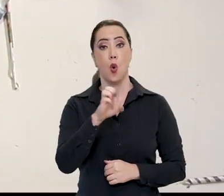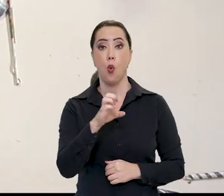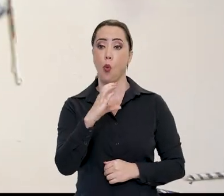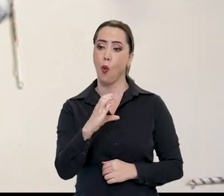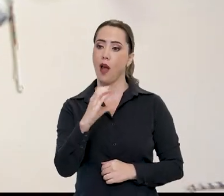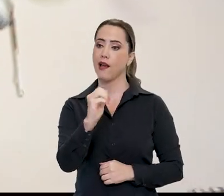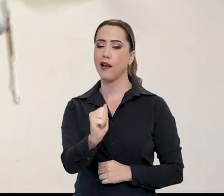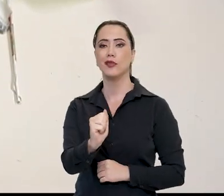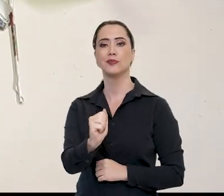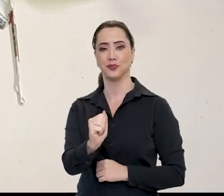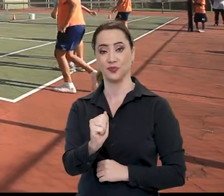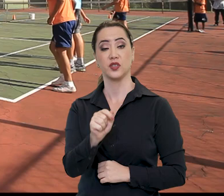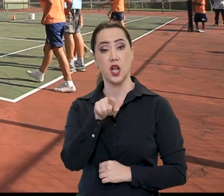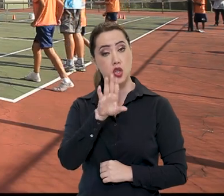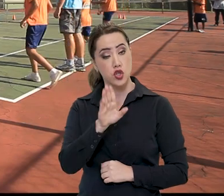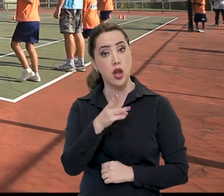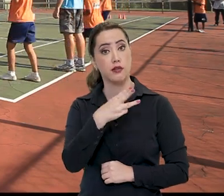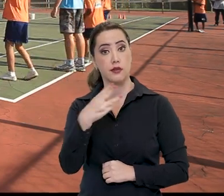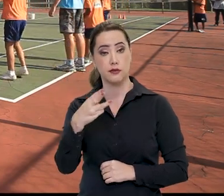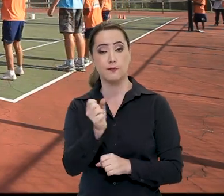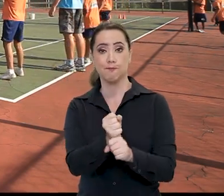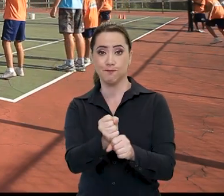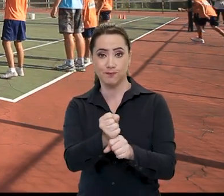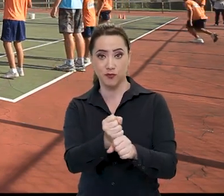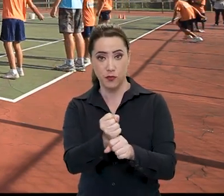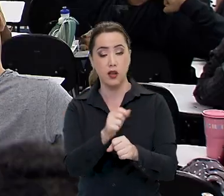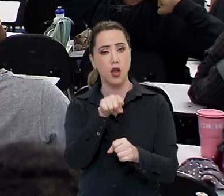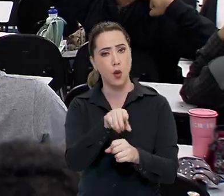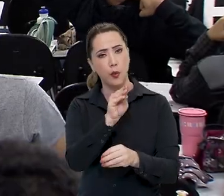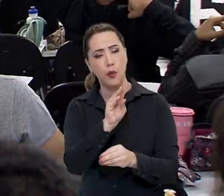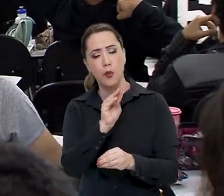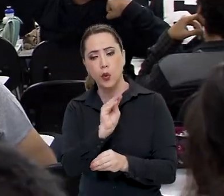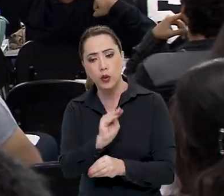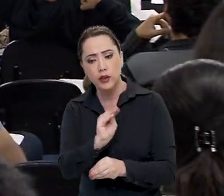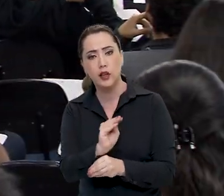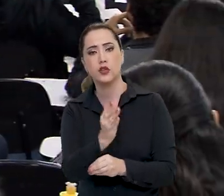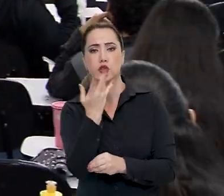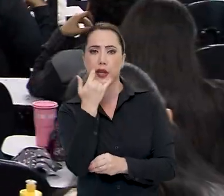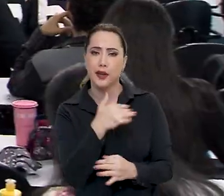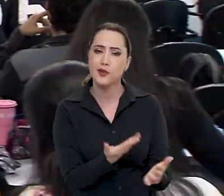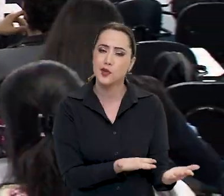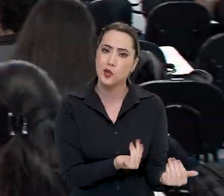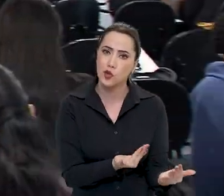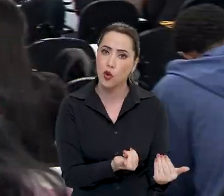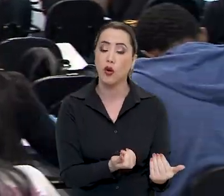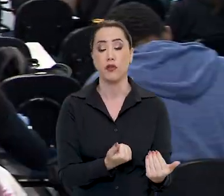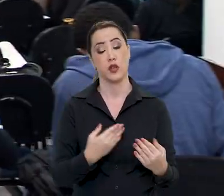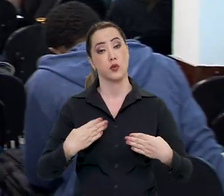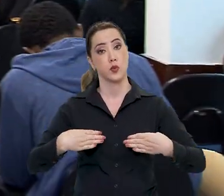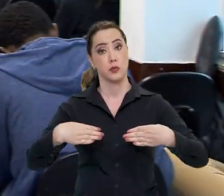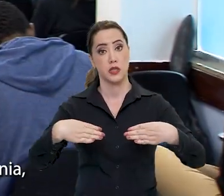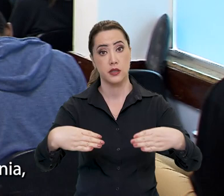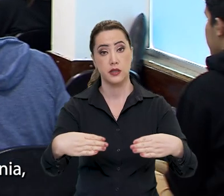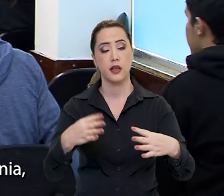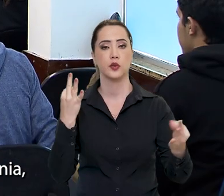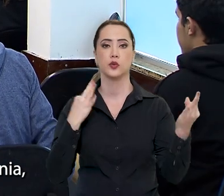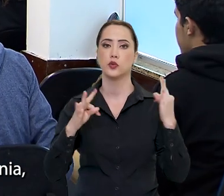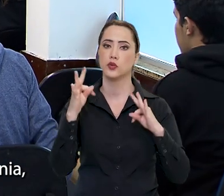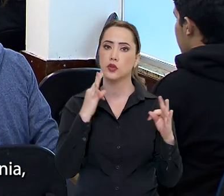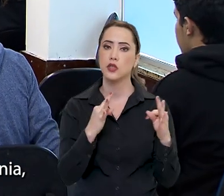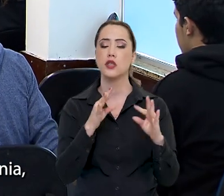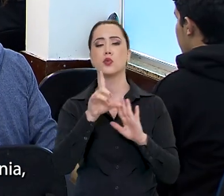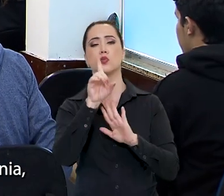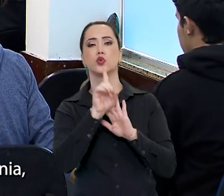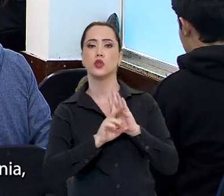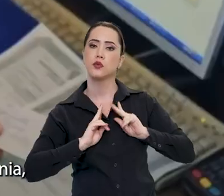Estatuto da Criança e do Adolescente completa 33 anos. Para cuidar desse público, os Ministérios do Turismo e dos Direitos